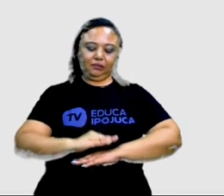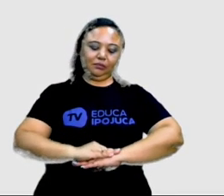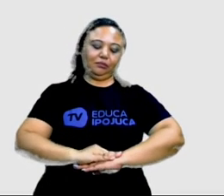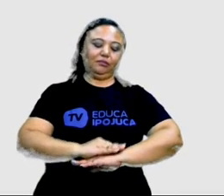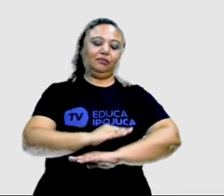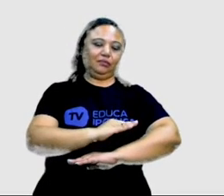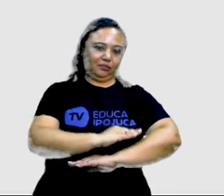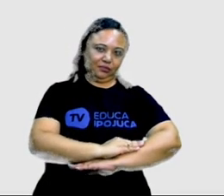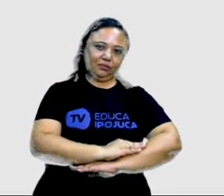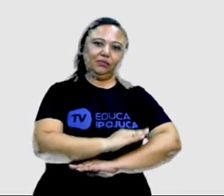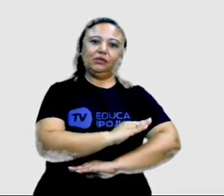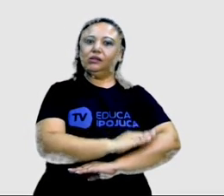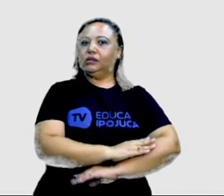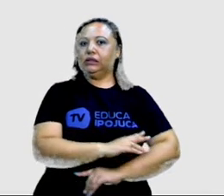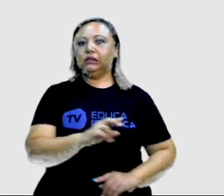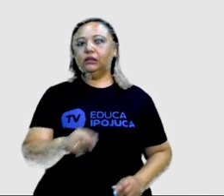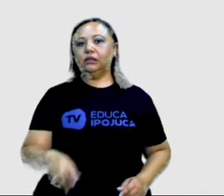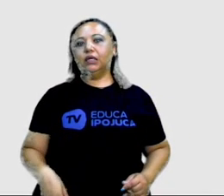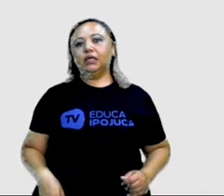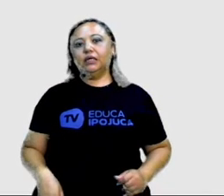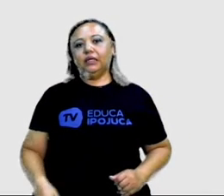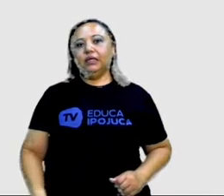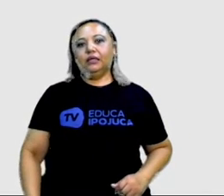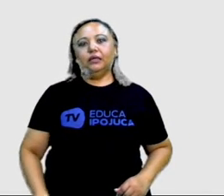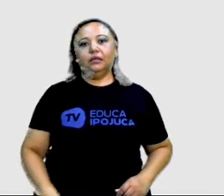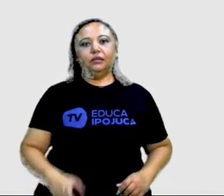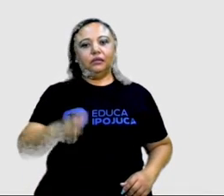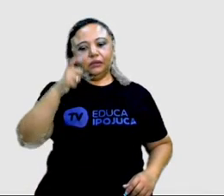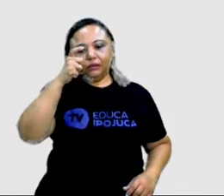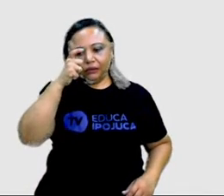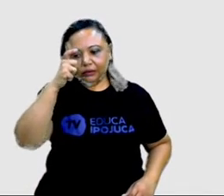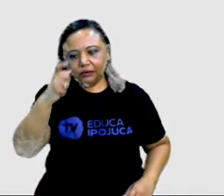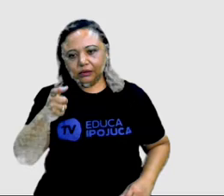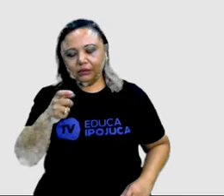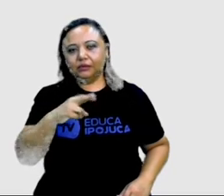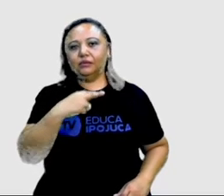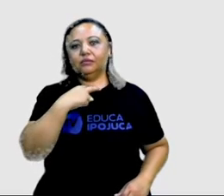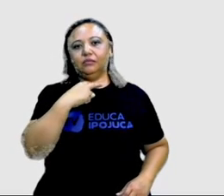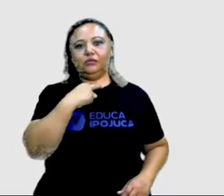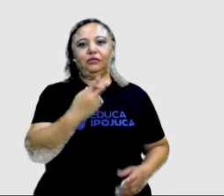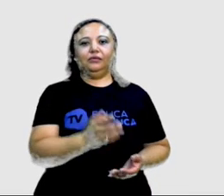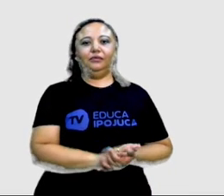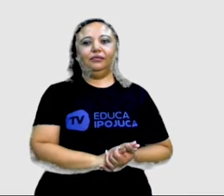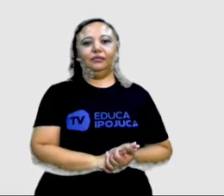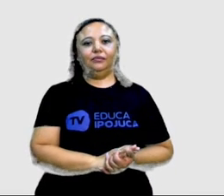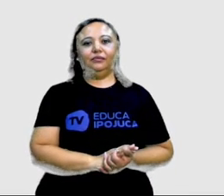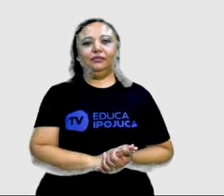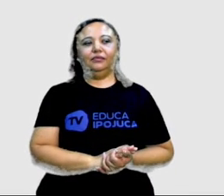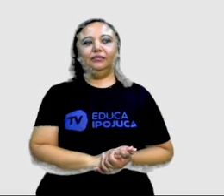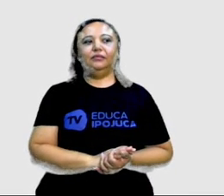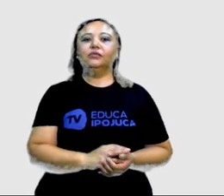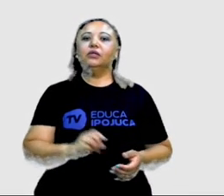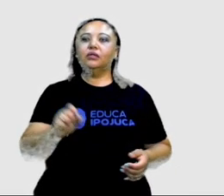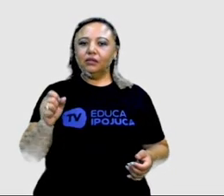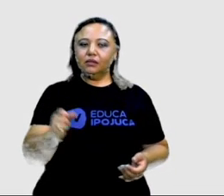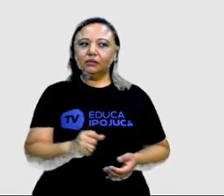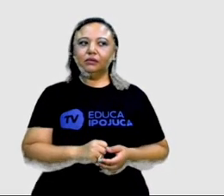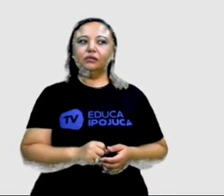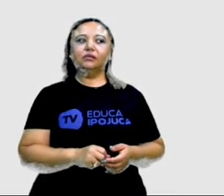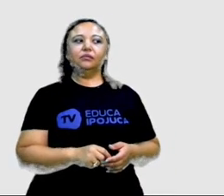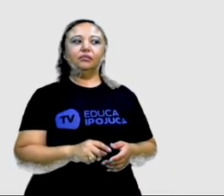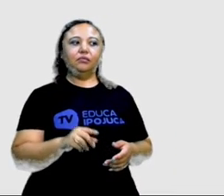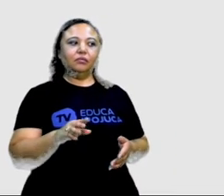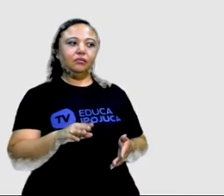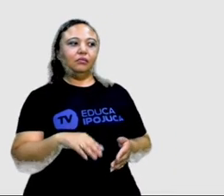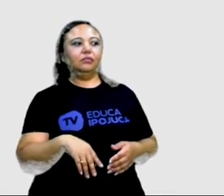sob pena de se esborrachar-se no chão, por mais astuto que possa ser. Olha aí como o